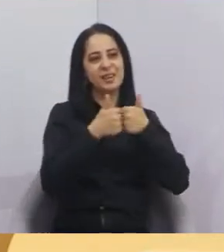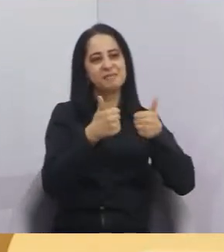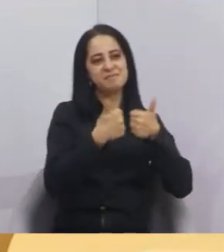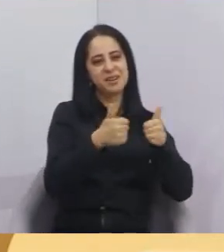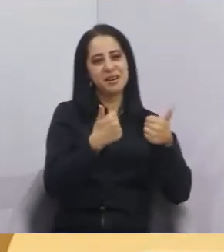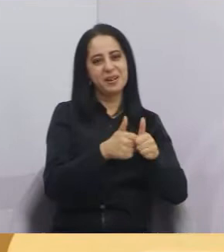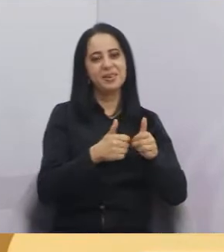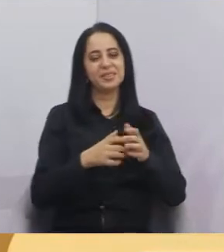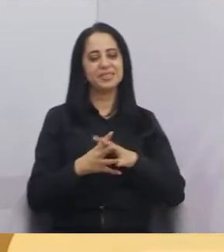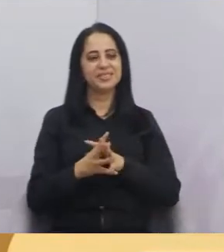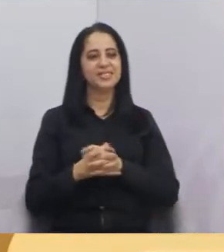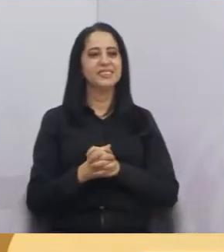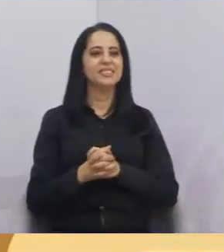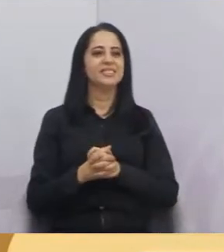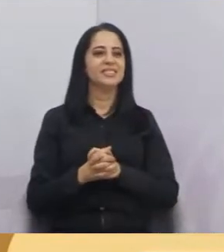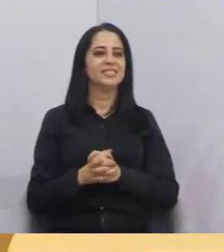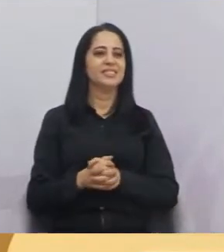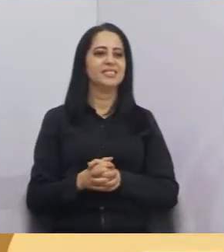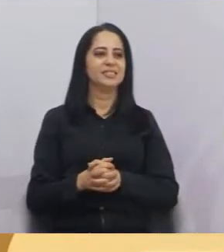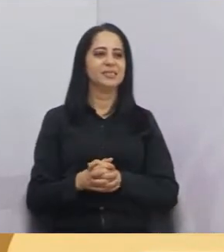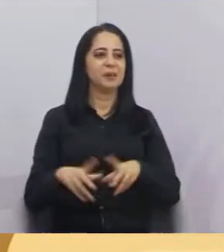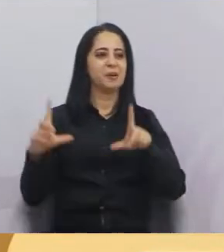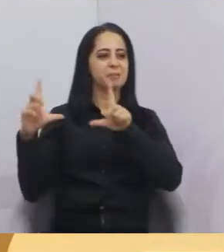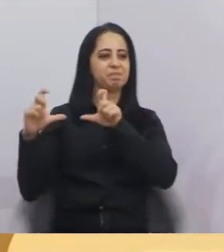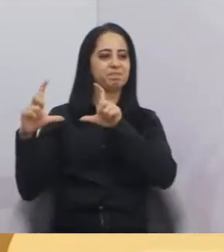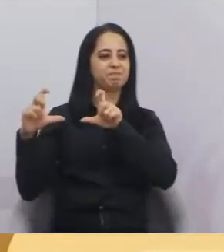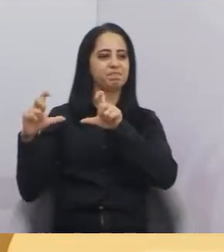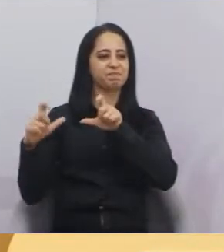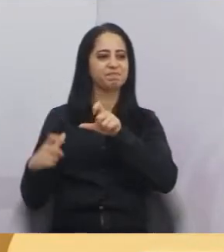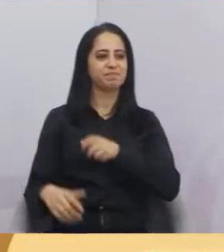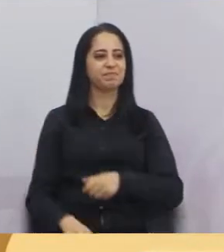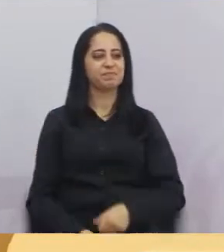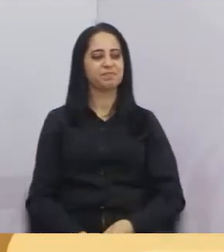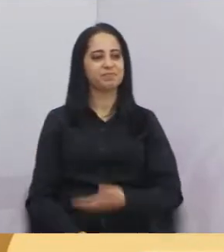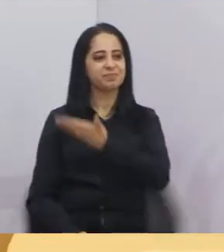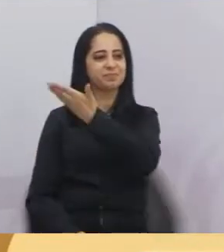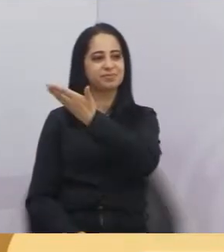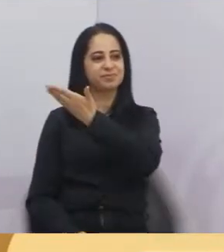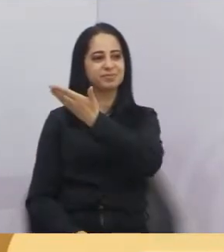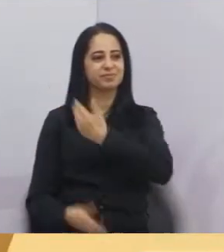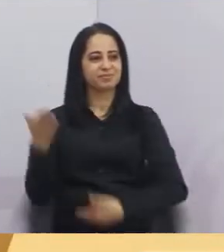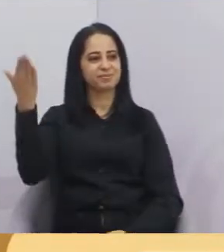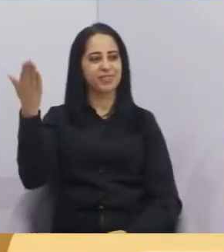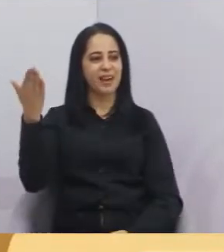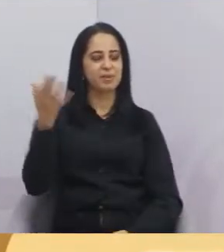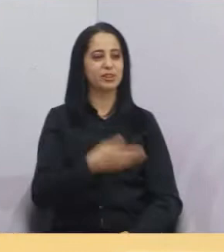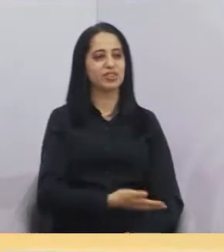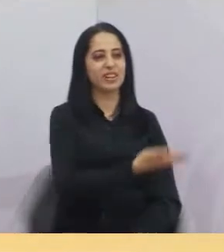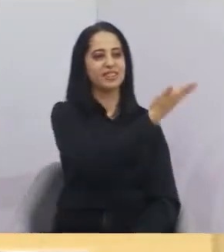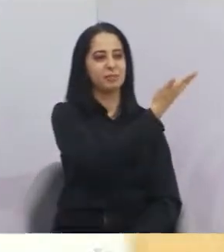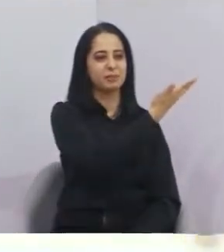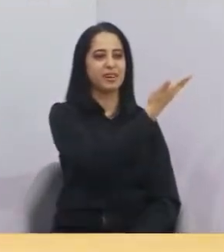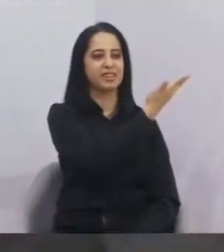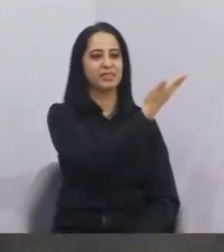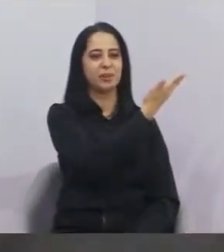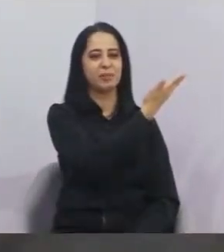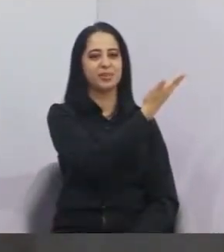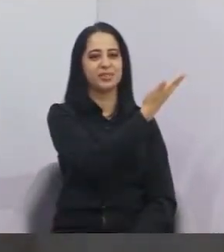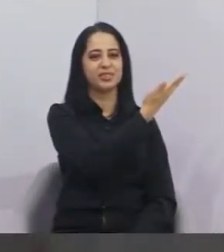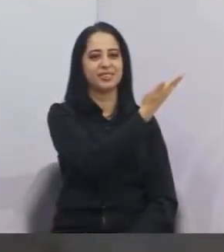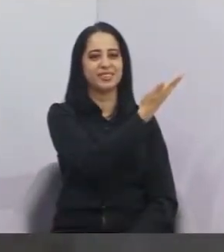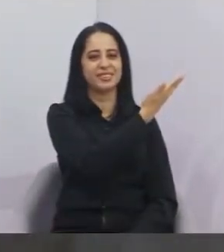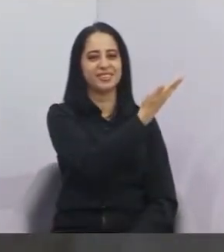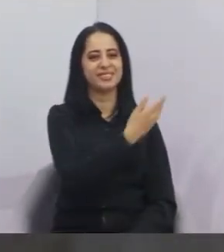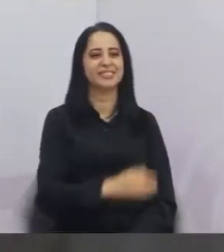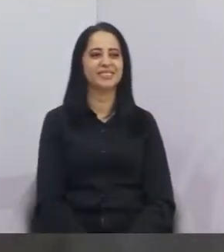puxar aqui, por favor, não sei onde é aqui. Aqui, Deixa eu ver. Aqui, e aonde? O é mais fácil, acho dá para ver aí, né?